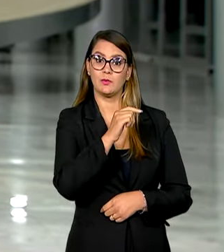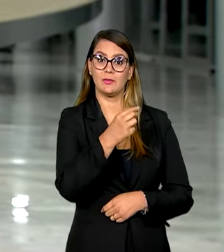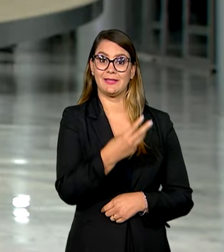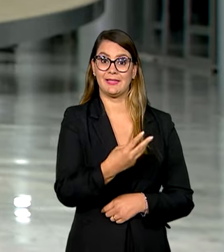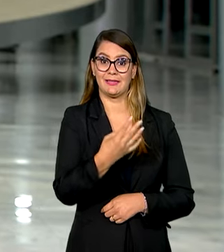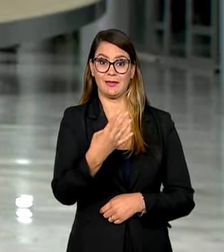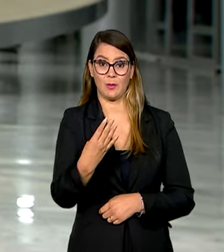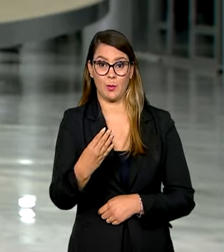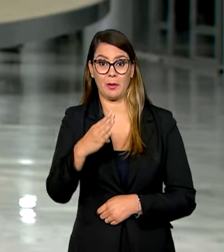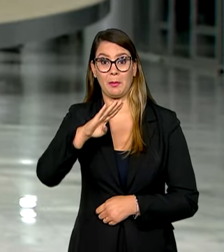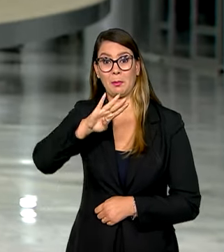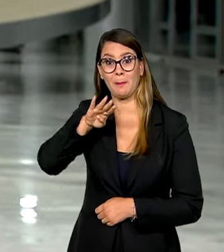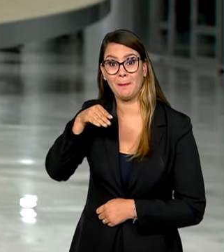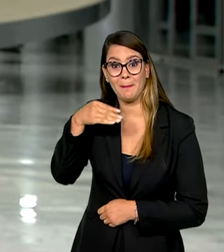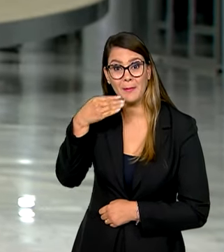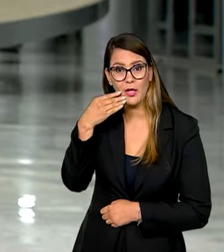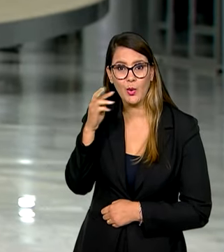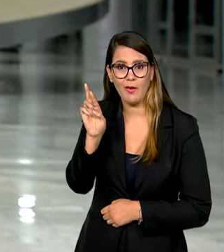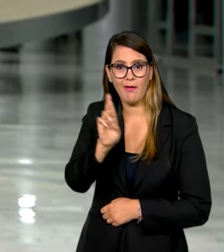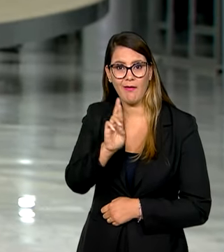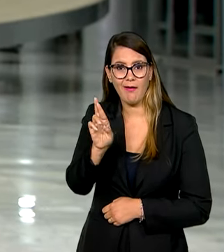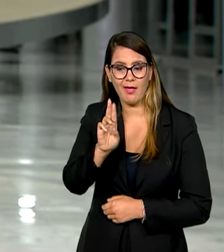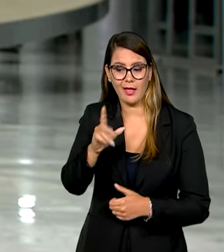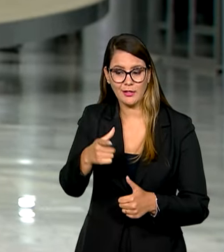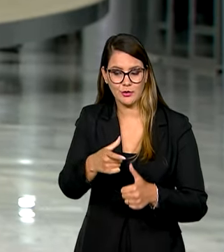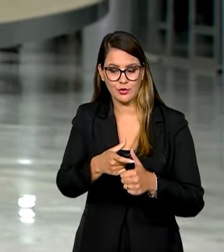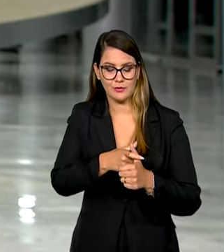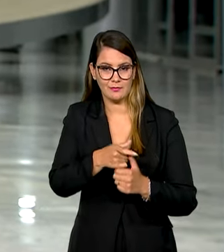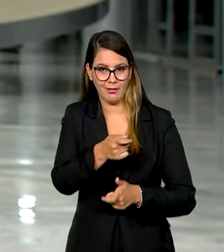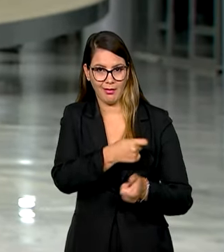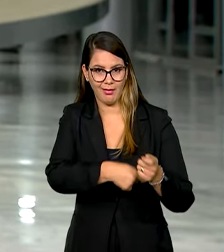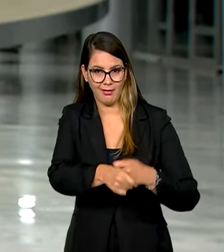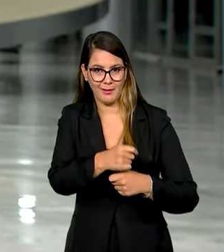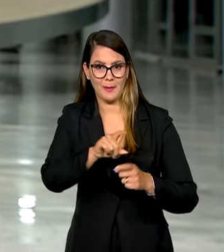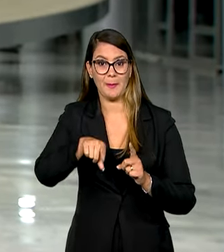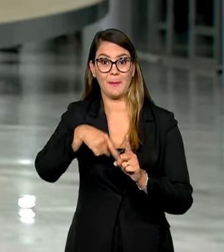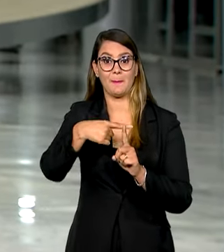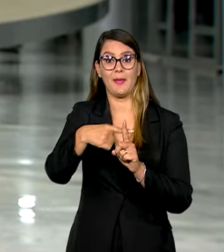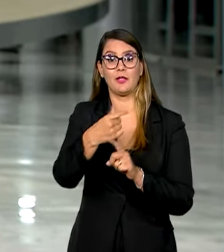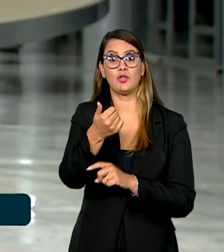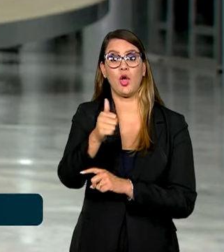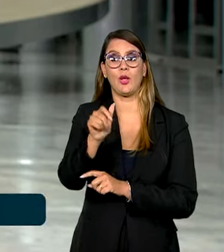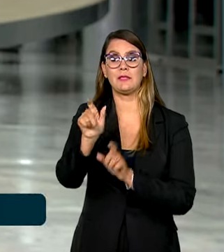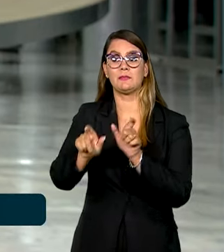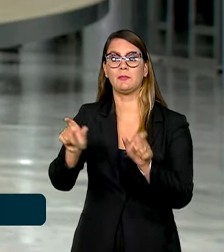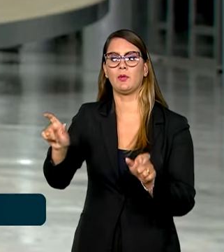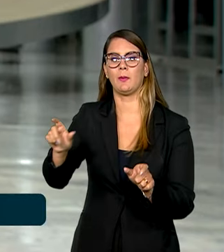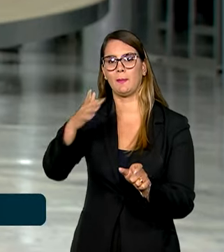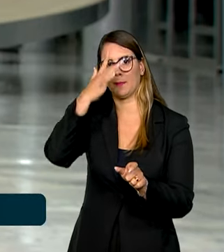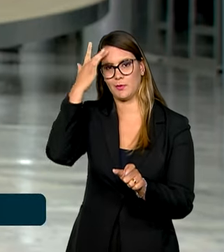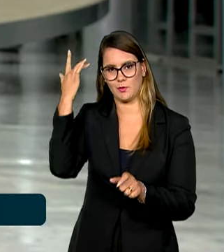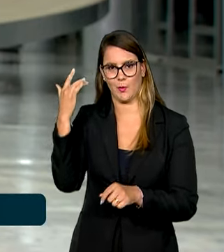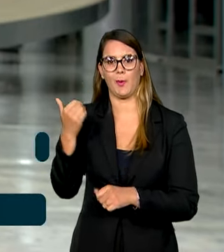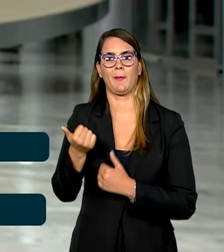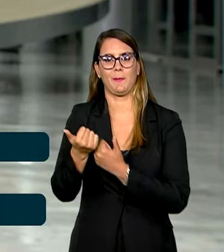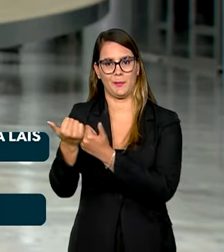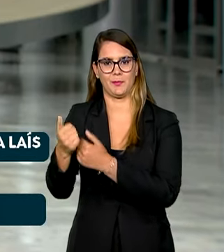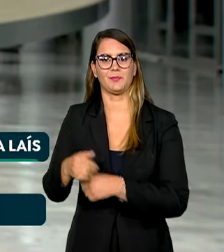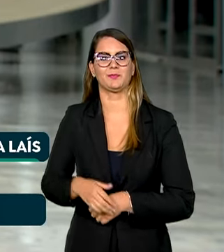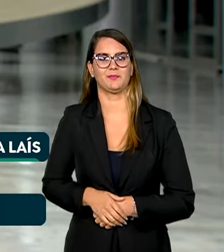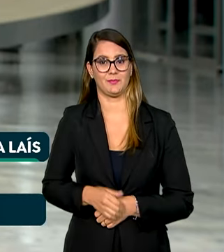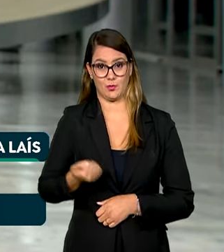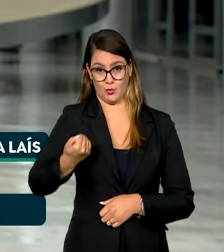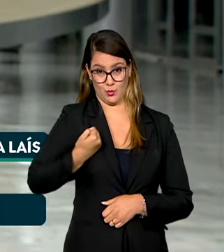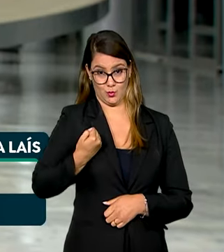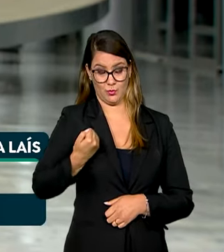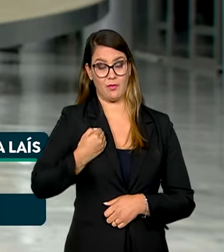bilhões em dívidas renegociadas e mais de 11 milhões de pessoas beneficiadas. Números que